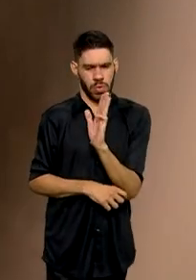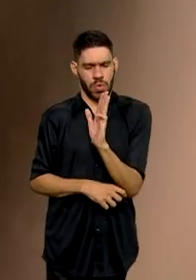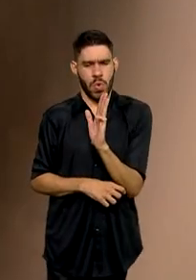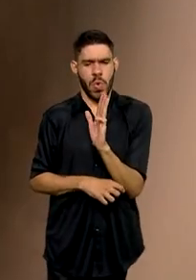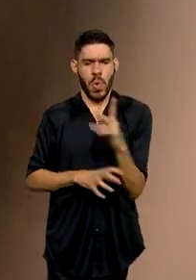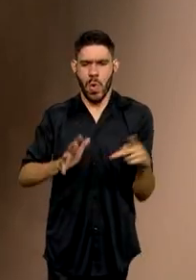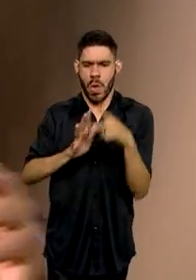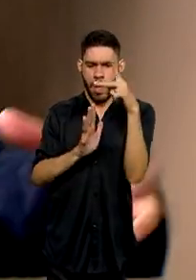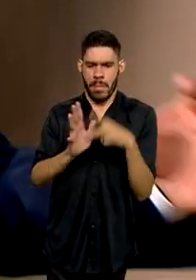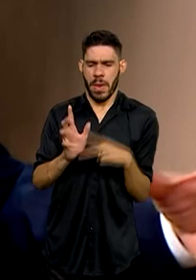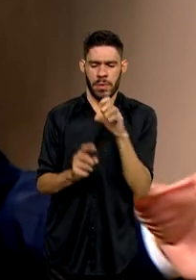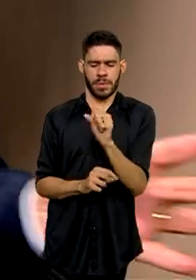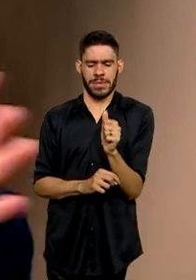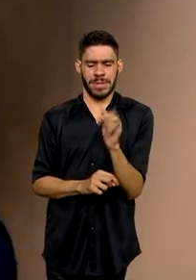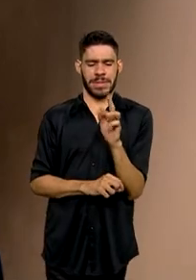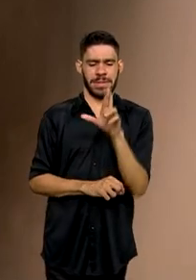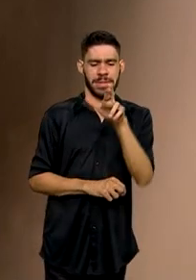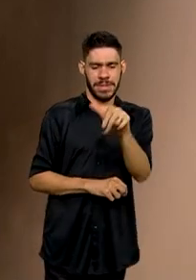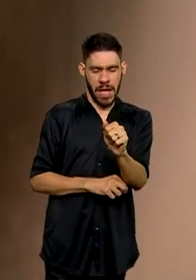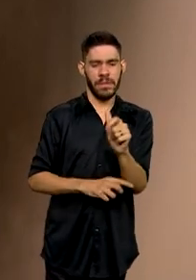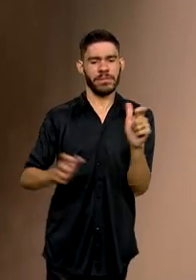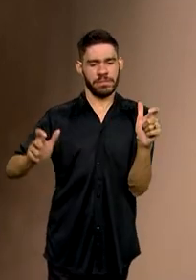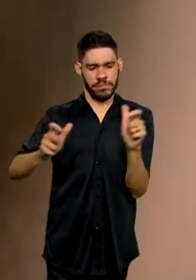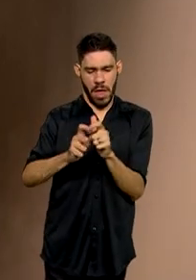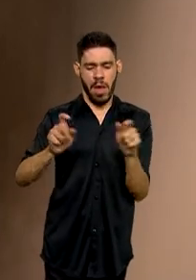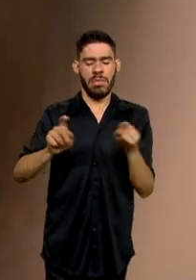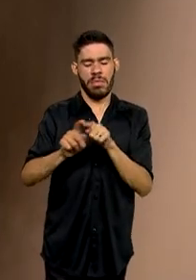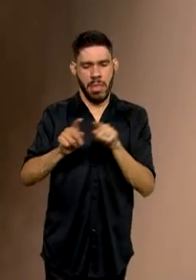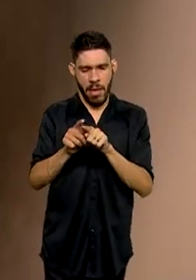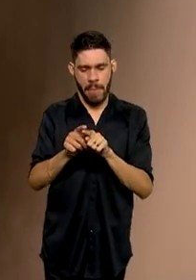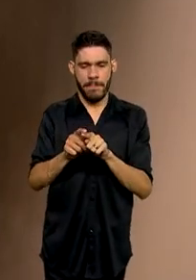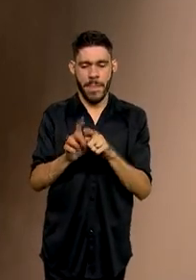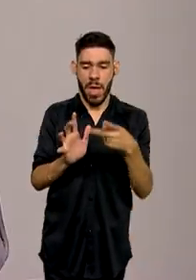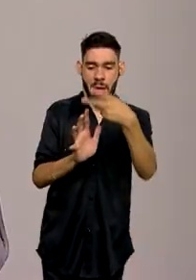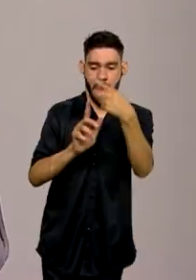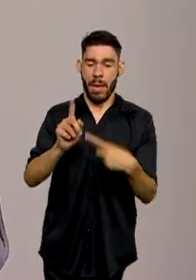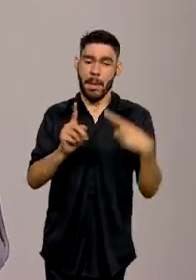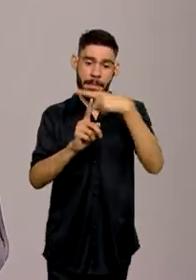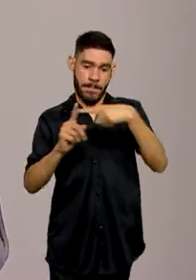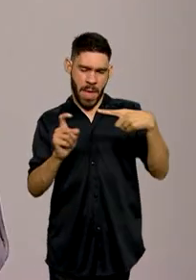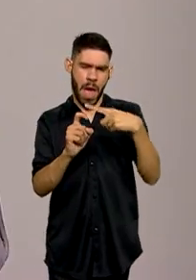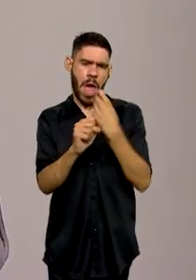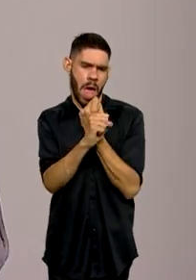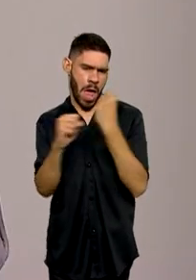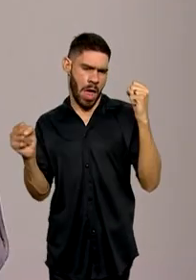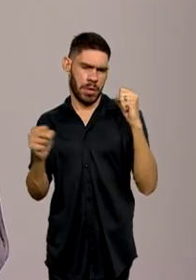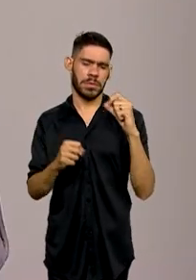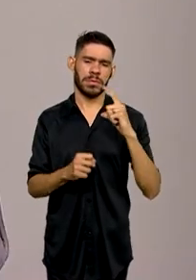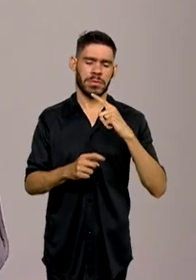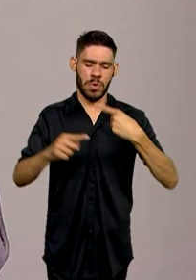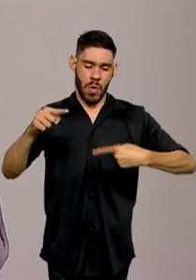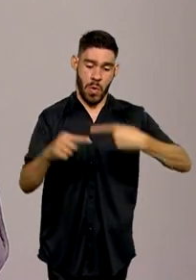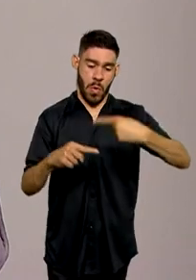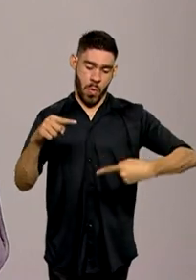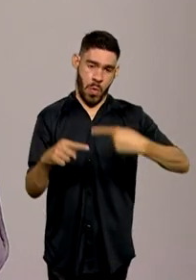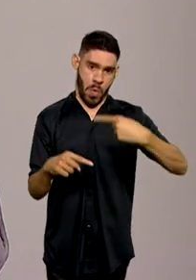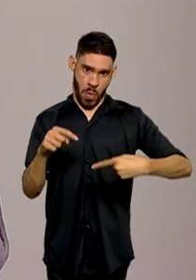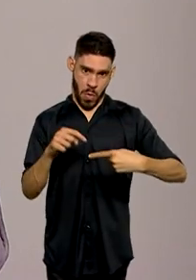Plano Safra, para os pequenos, mas também no Plano Safra, para médios e grandes, ter uma política